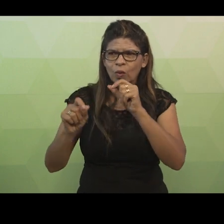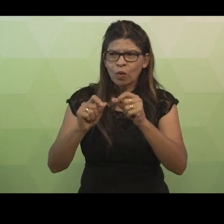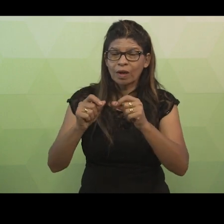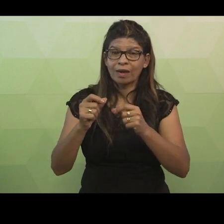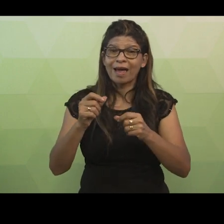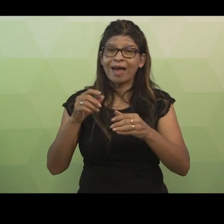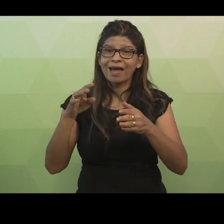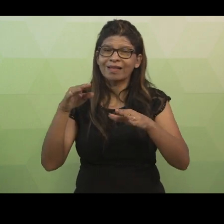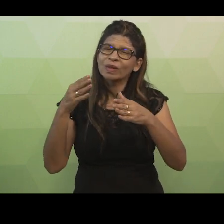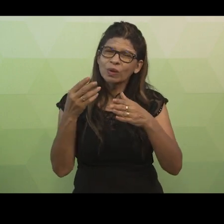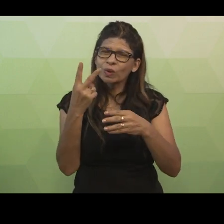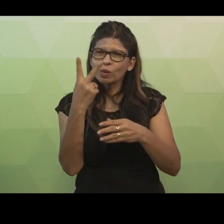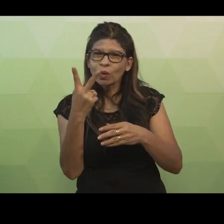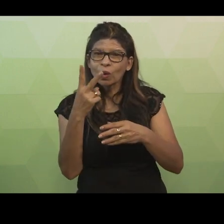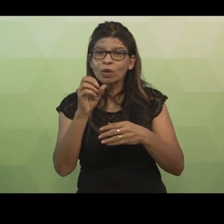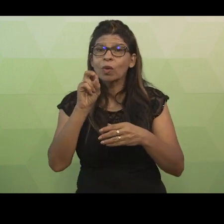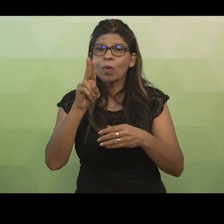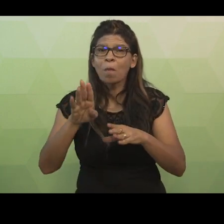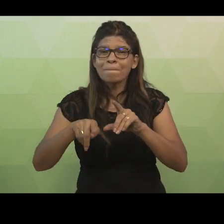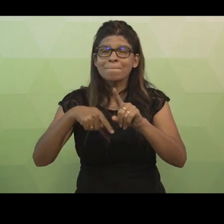dois ou mais deles.